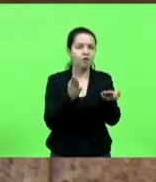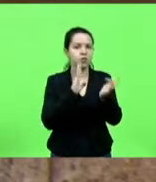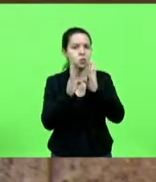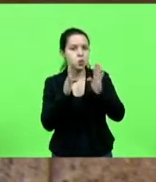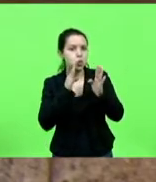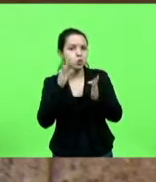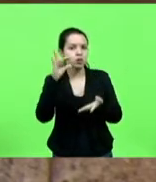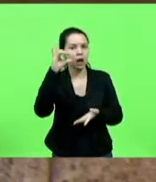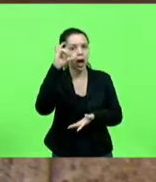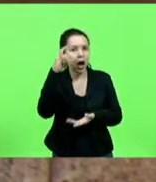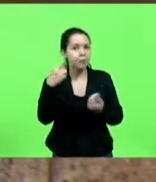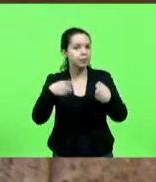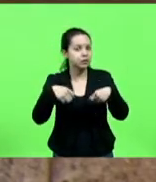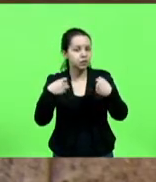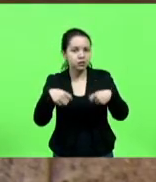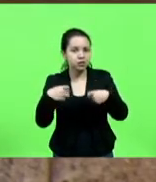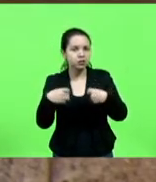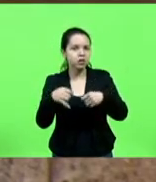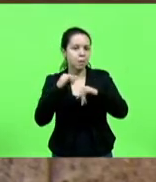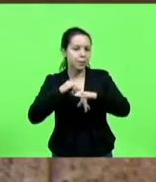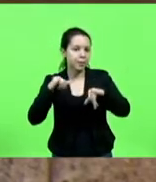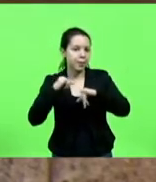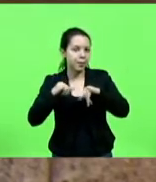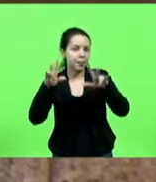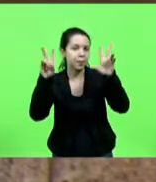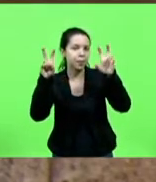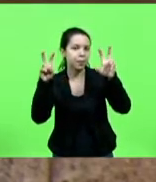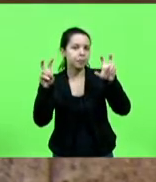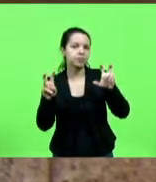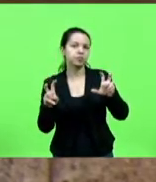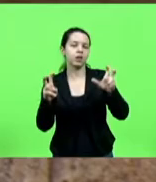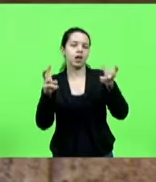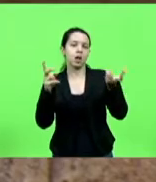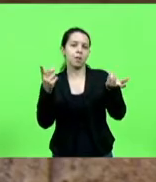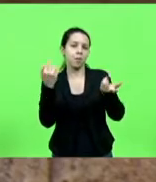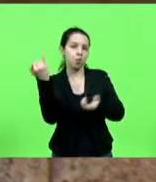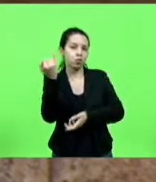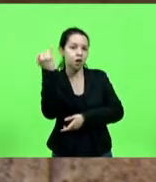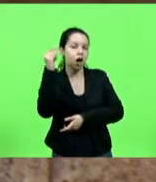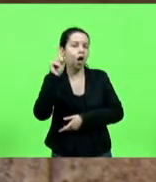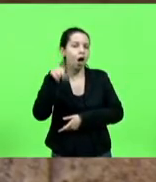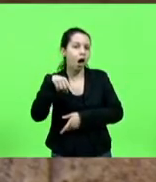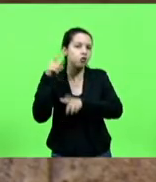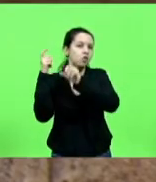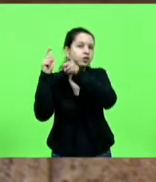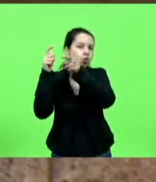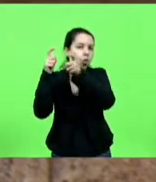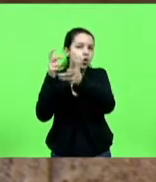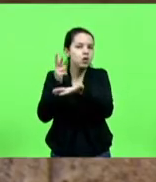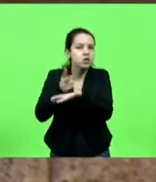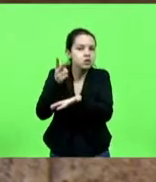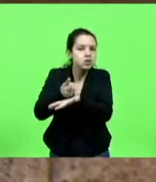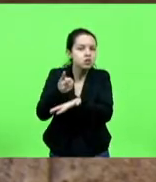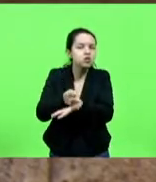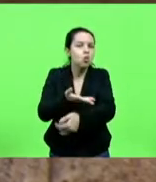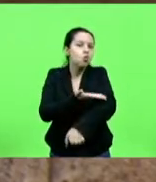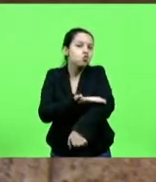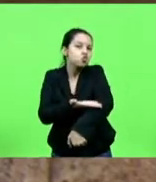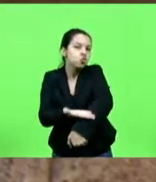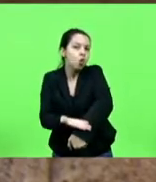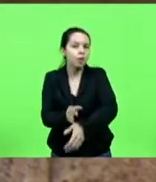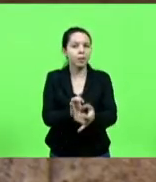no Instagram. Isso sim, falar sobre questões que são bem pontuais, que é sobre o conservadorismo, ser conservador nos costumes, ser liberal na